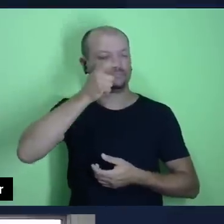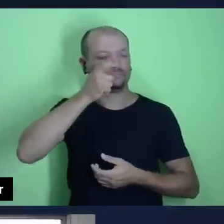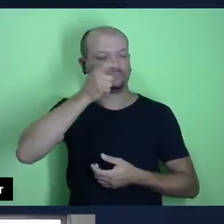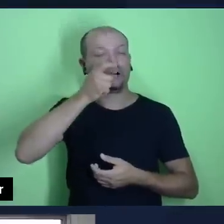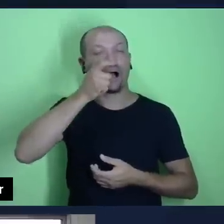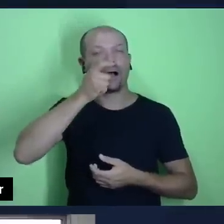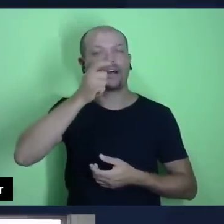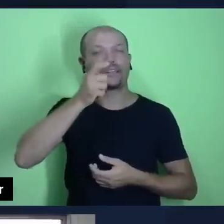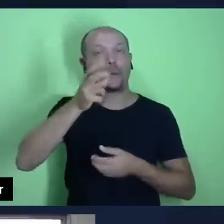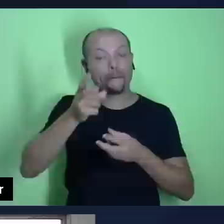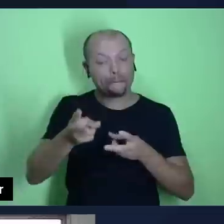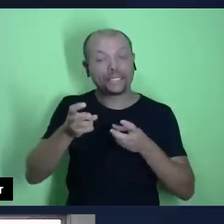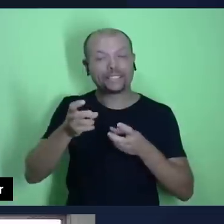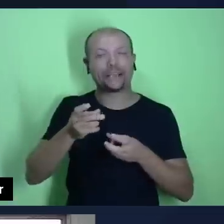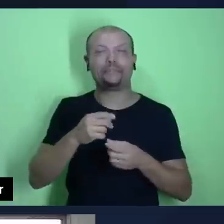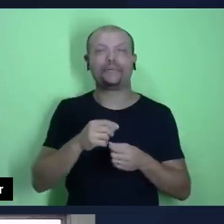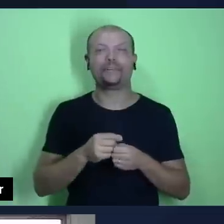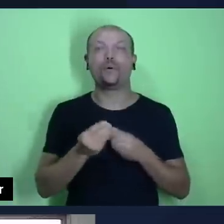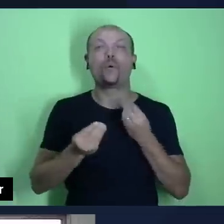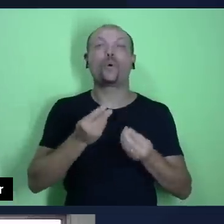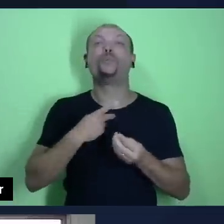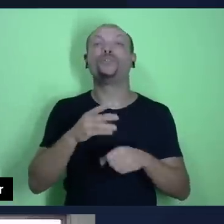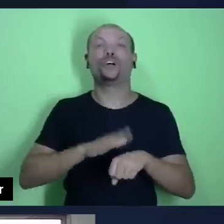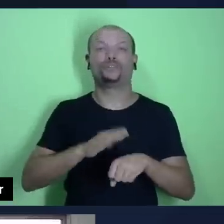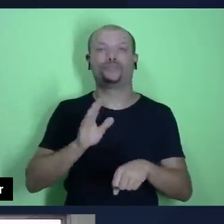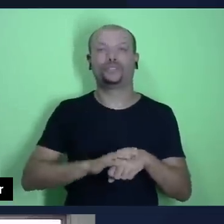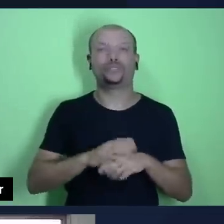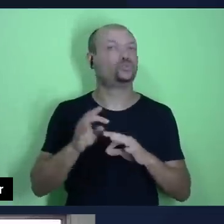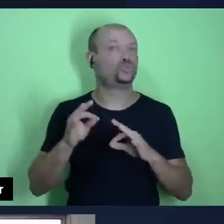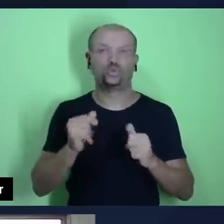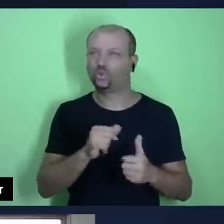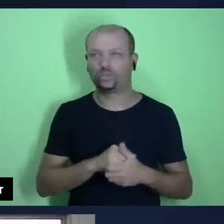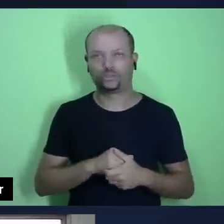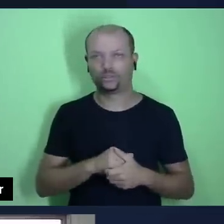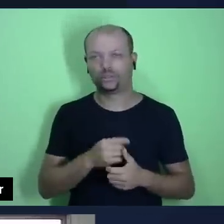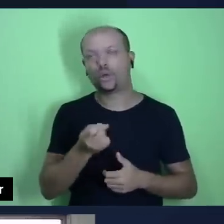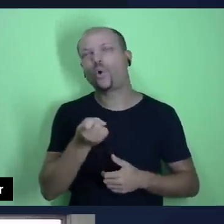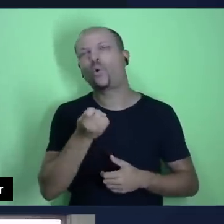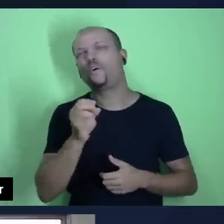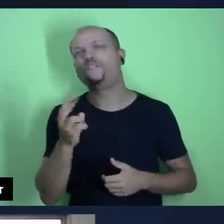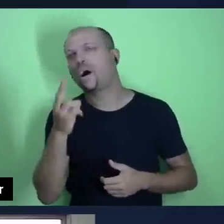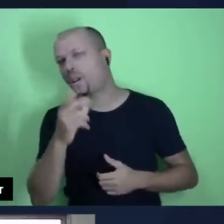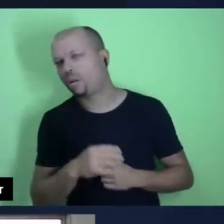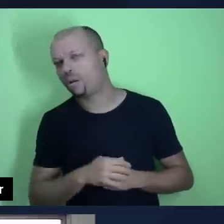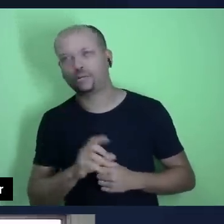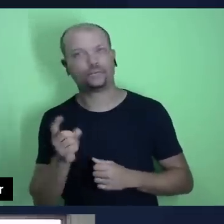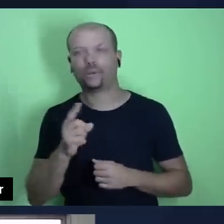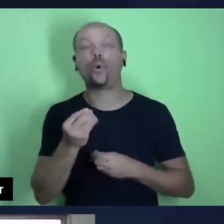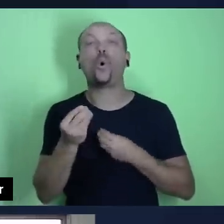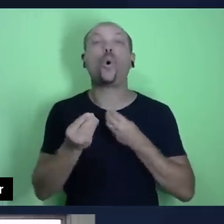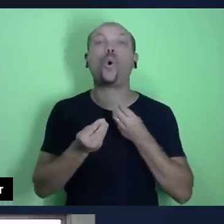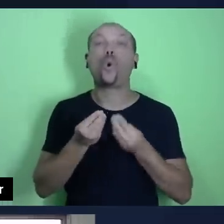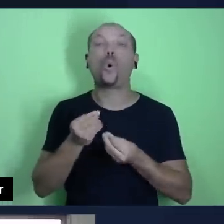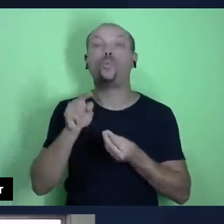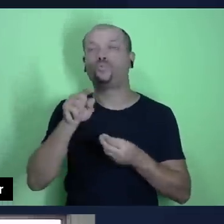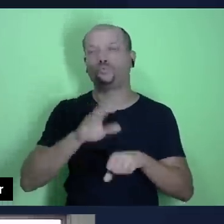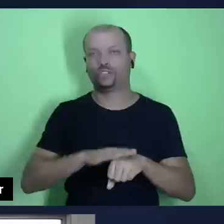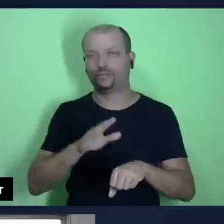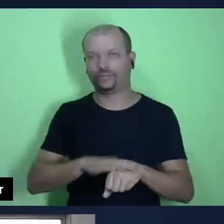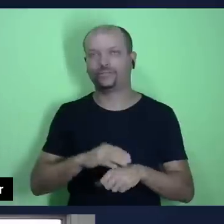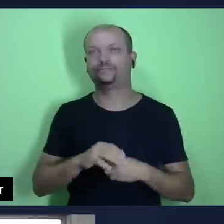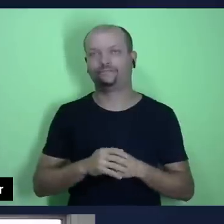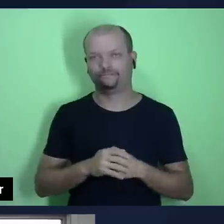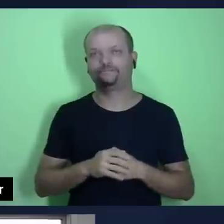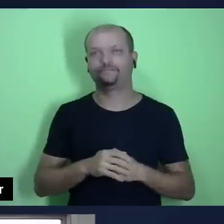está observando ali. Na verdade, Deus está observando não é a quantidade dos valores, não é isso? Deus está observando o